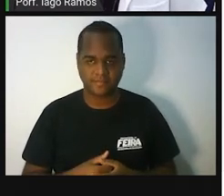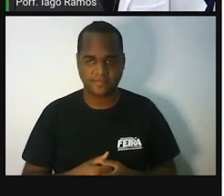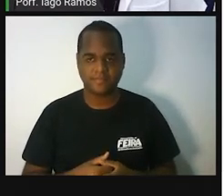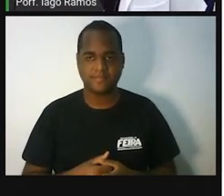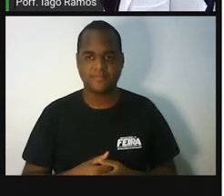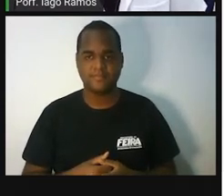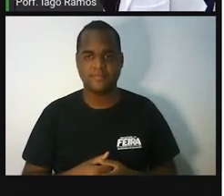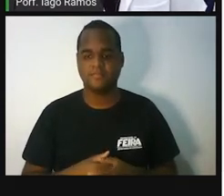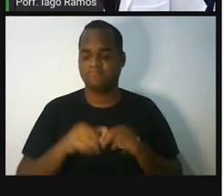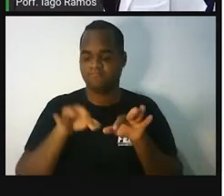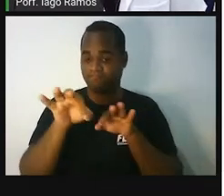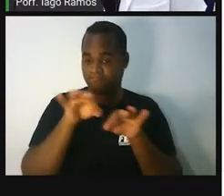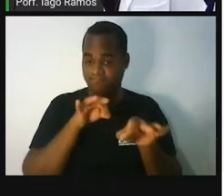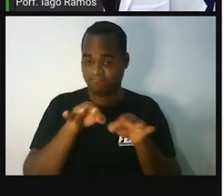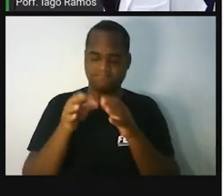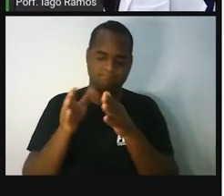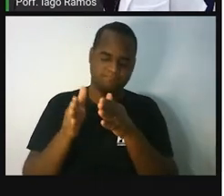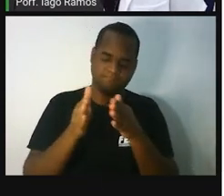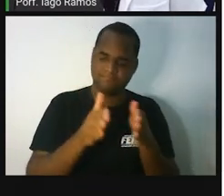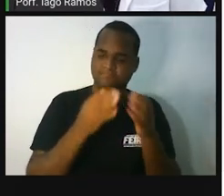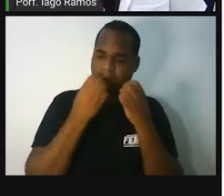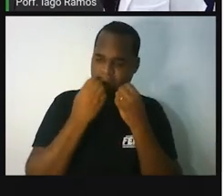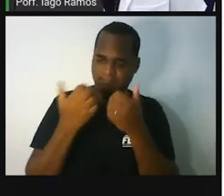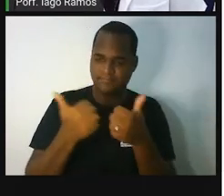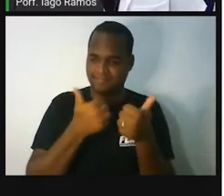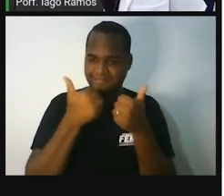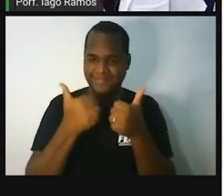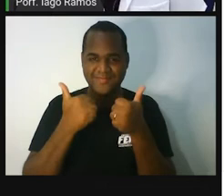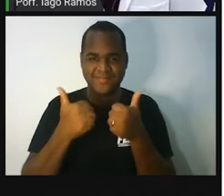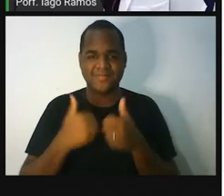Deixa eu organizar isso aqui para ficar mais bonitinho.